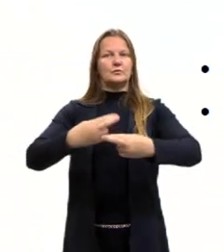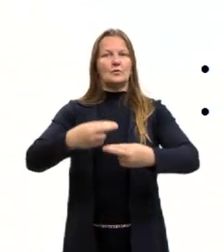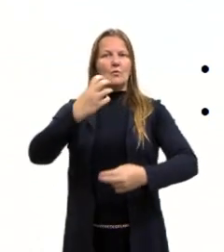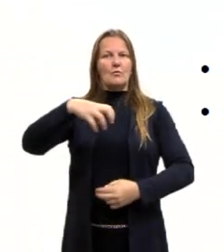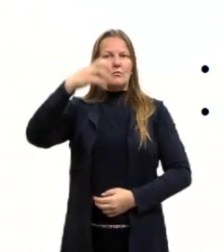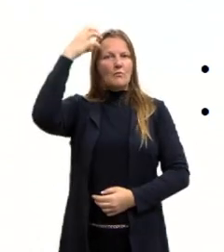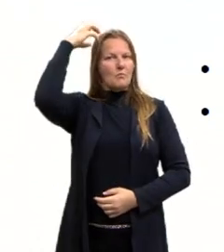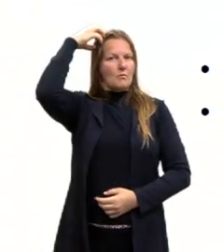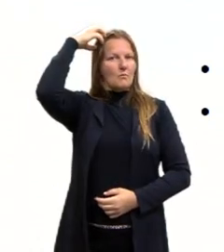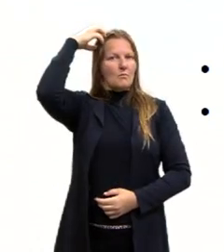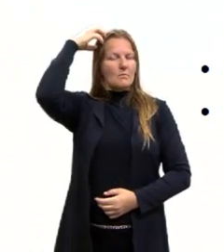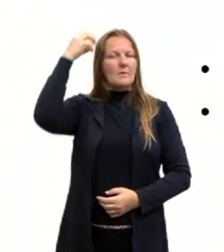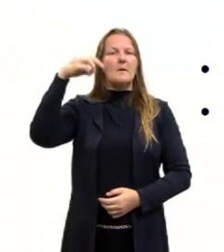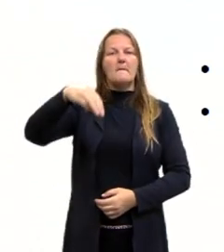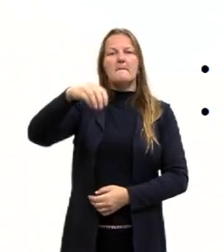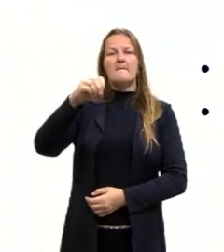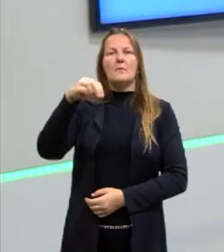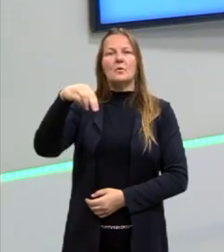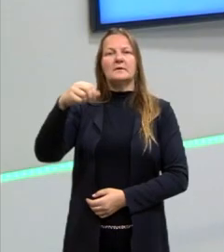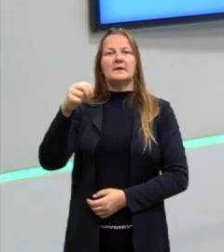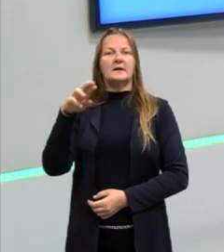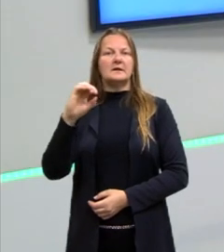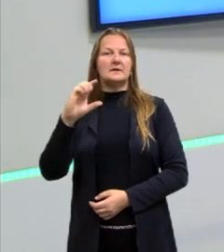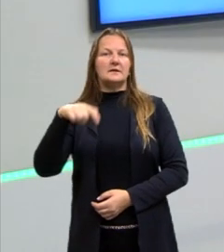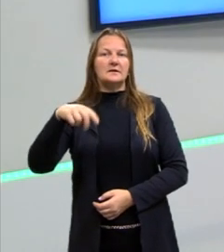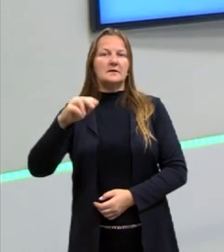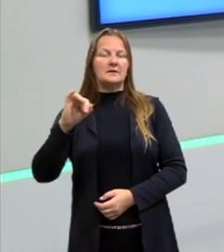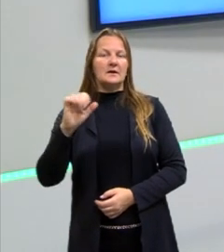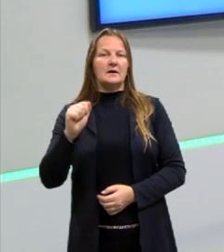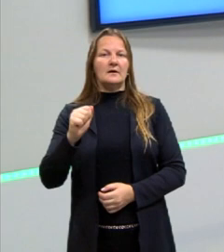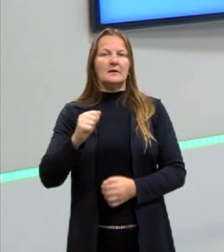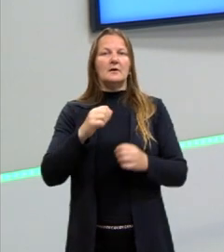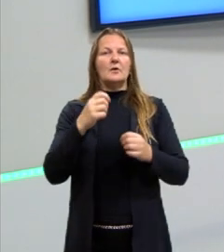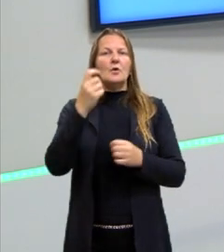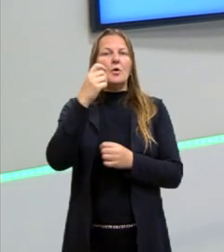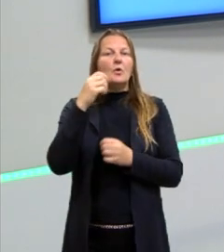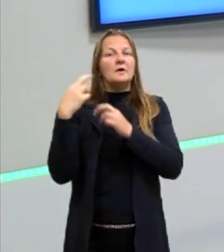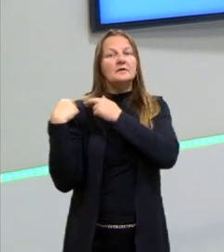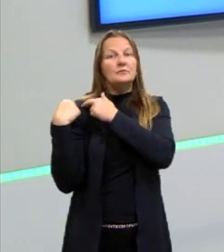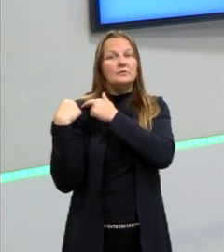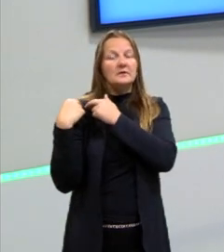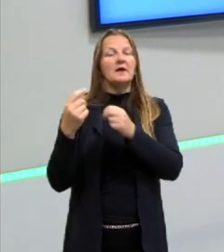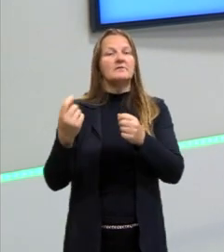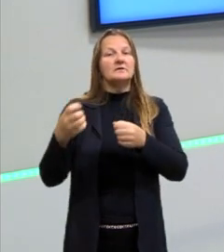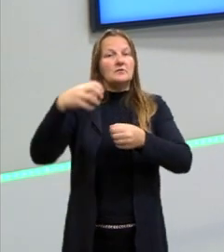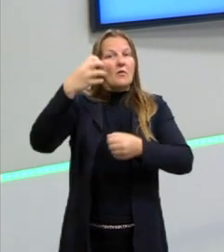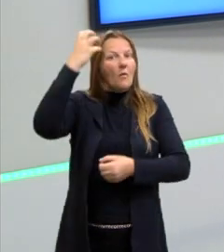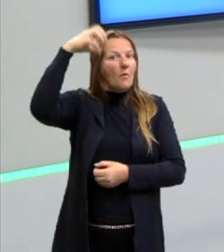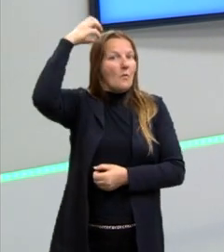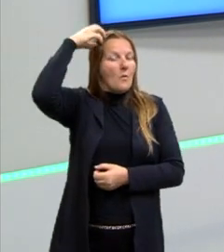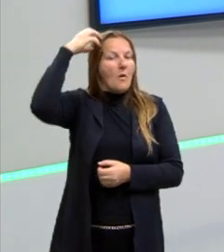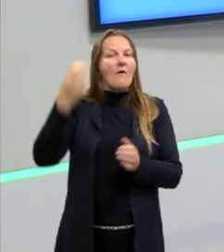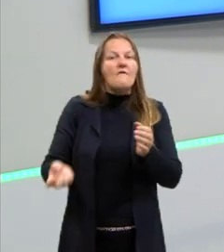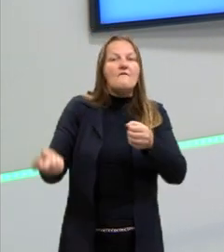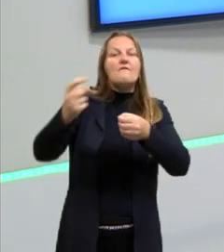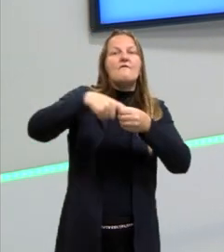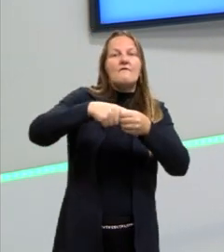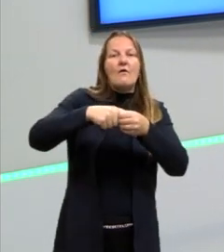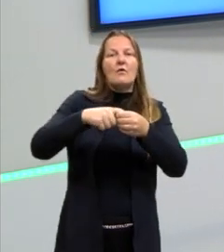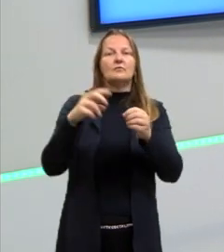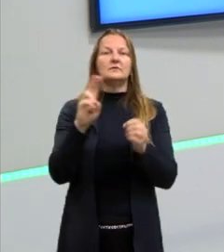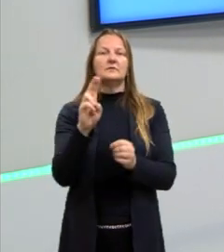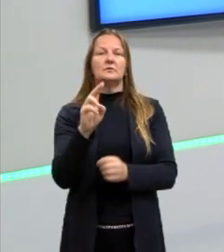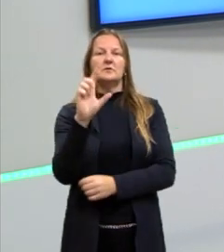Quer dizer que os reis voltam ao poder, e exatamente os reis da Dinastia de Bourbon, como